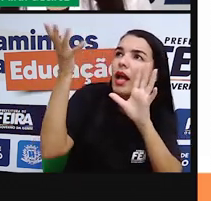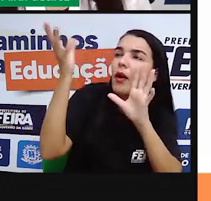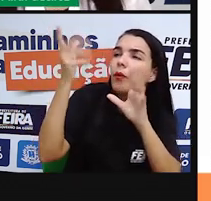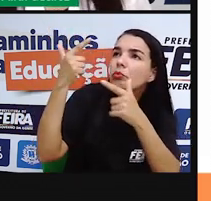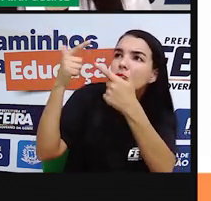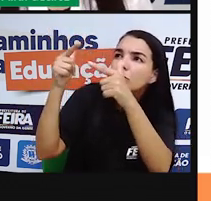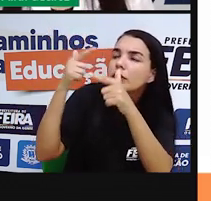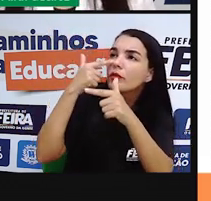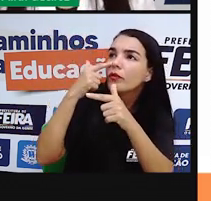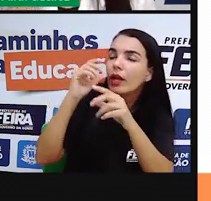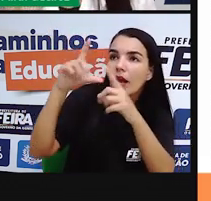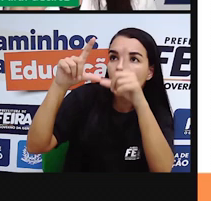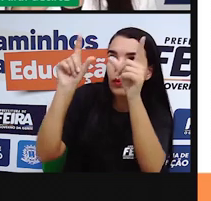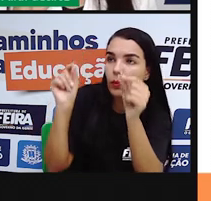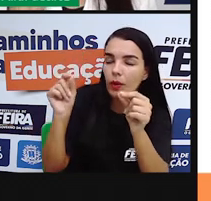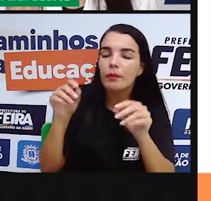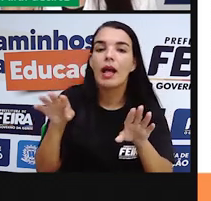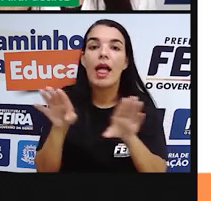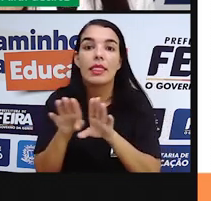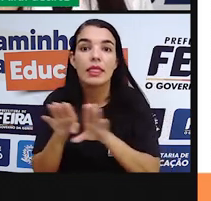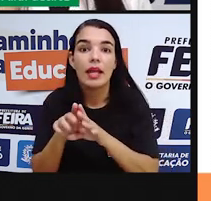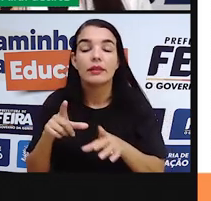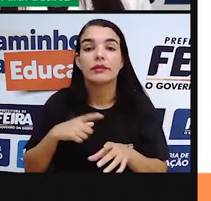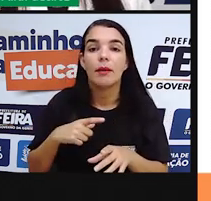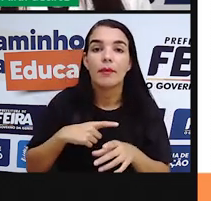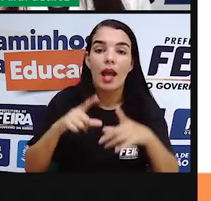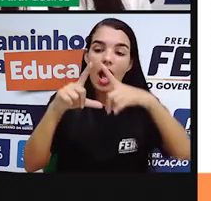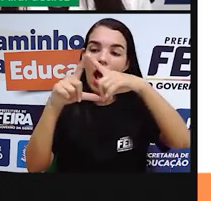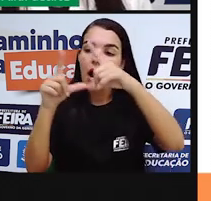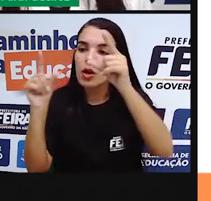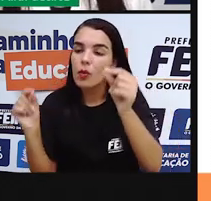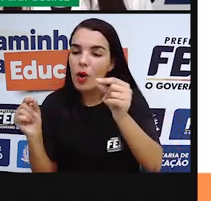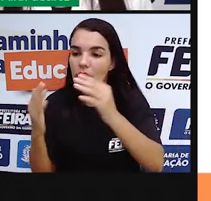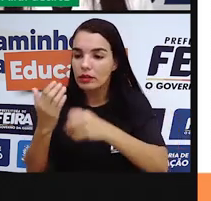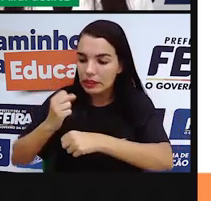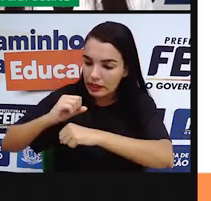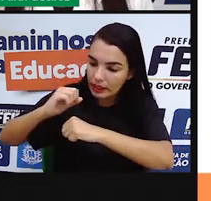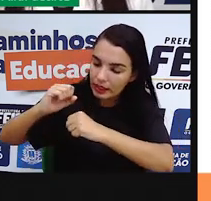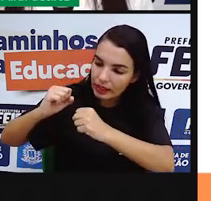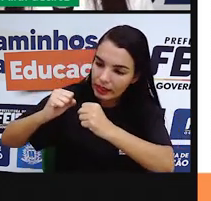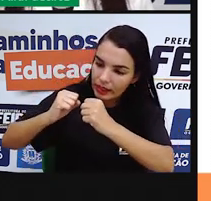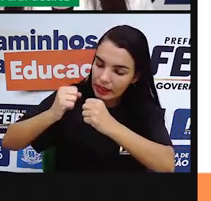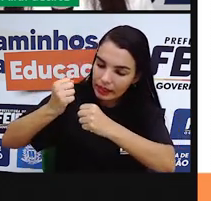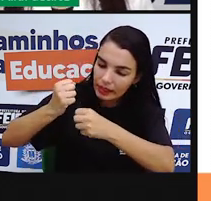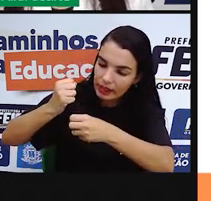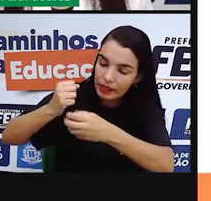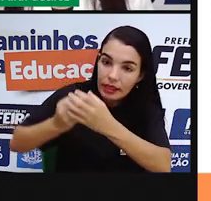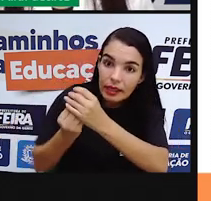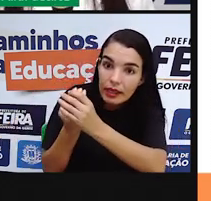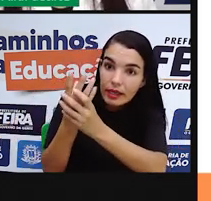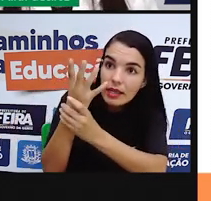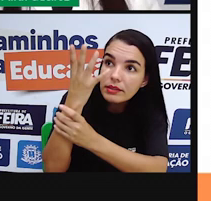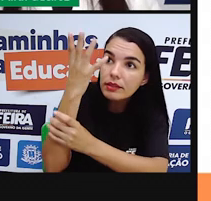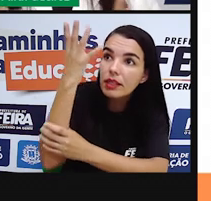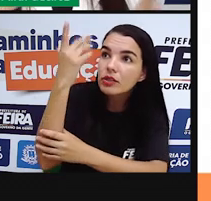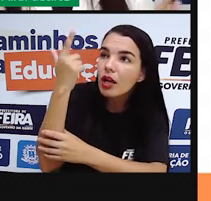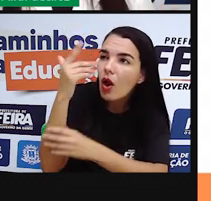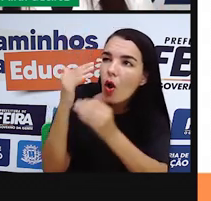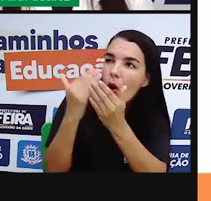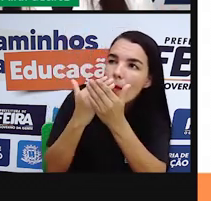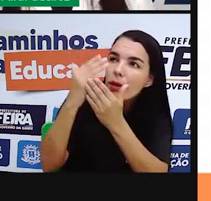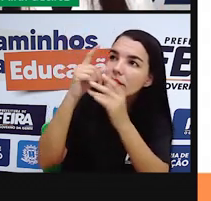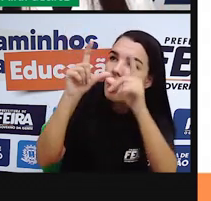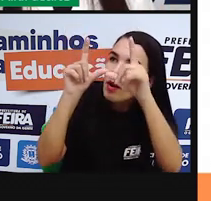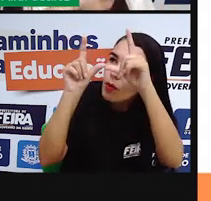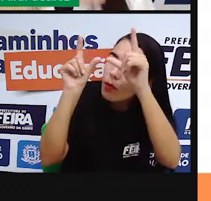Crescente, que é quando ela começa a aparecer. A Lua Cheia, que é quando a gente